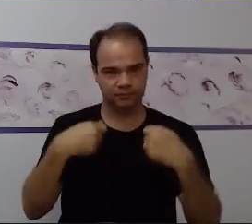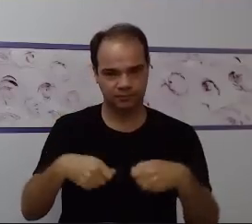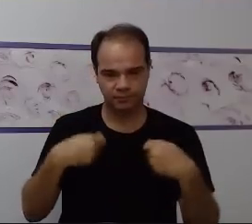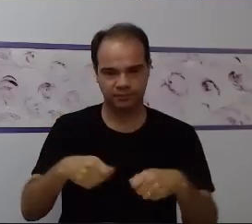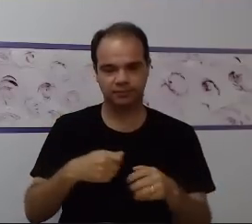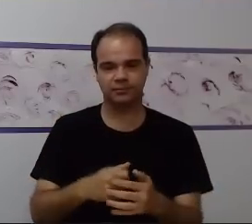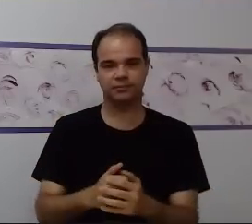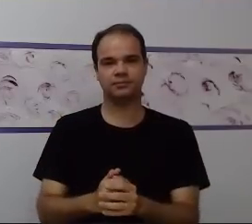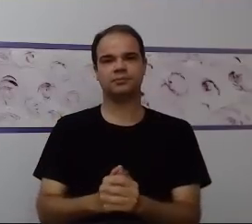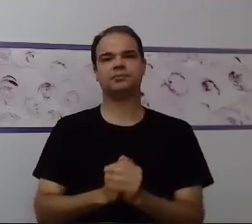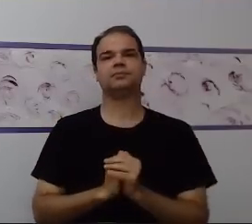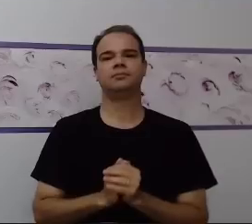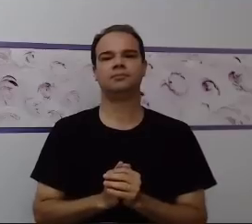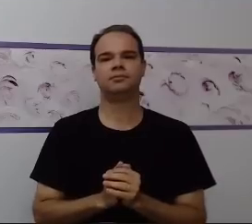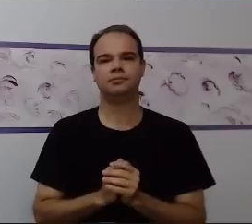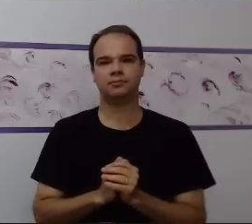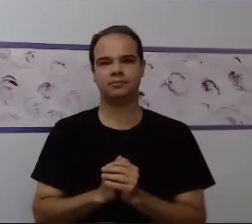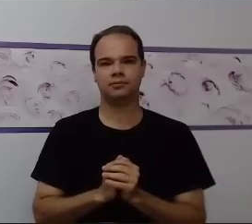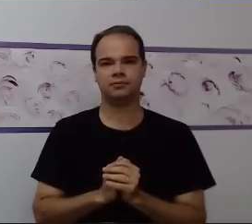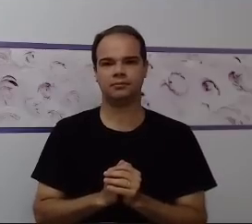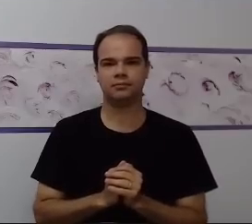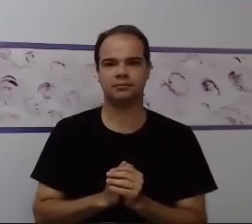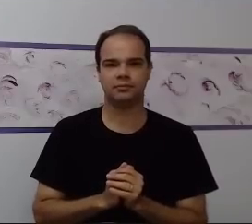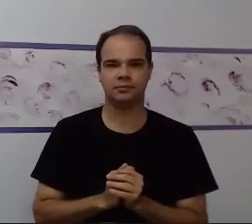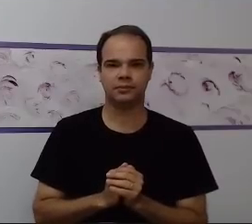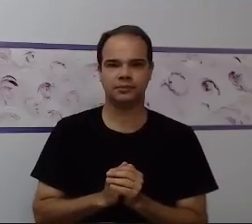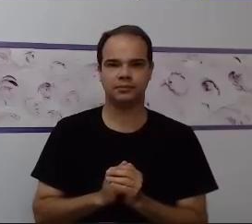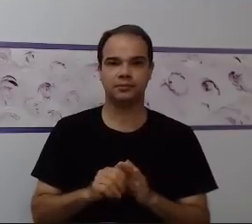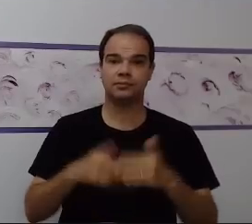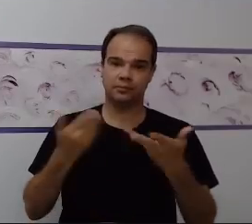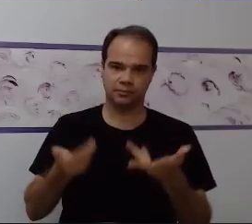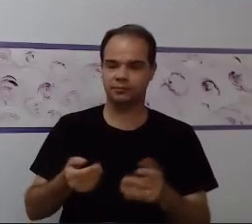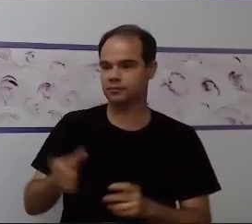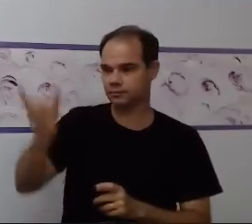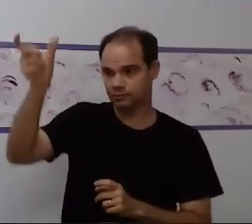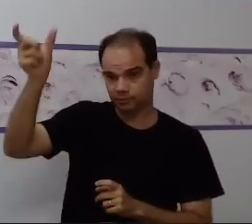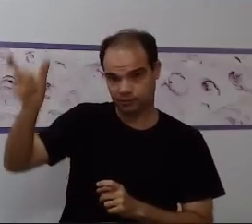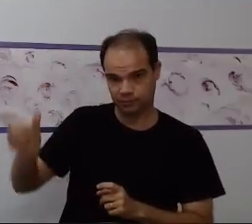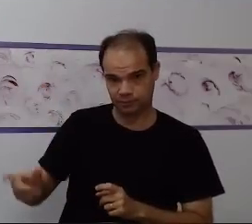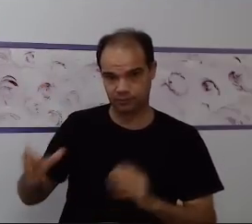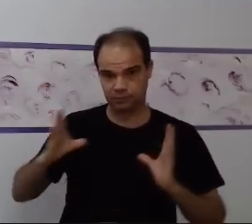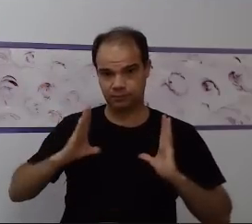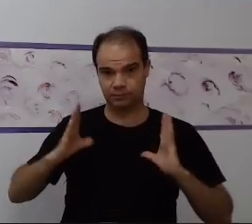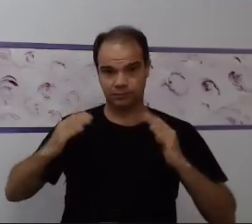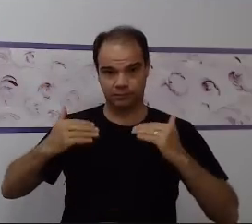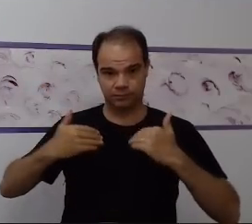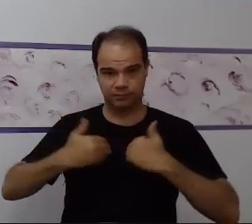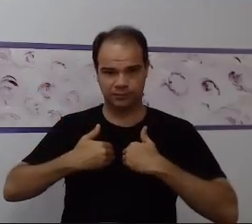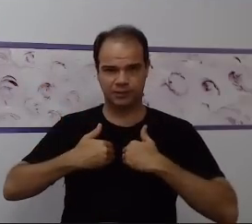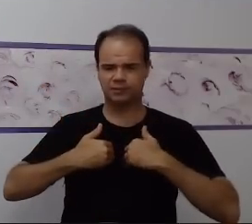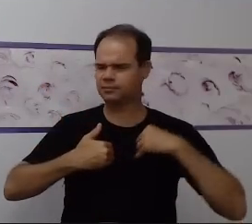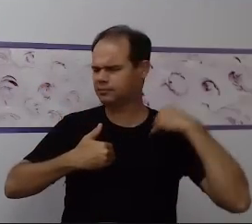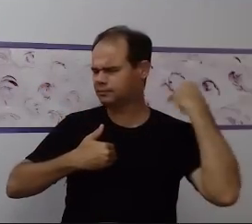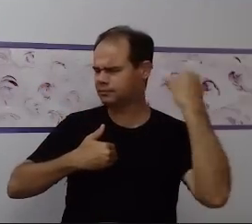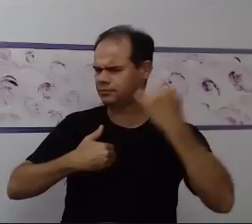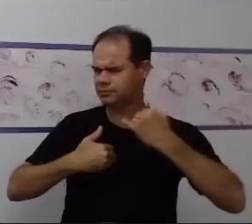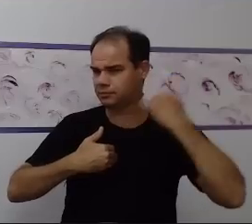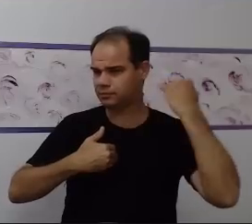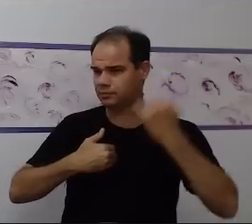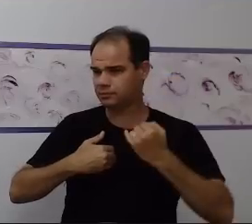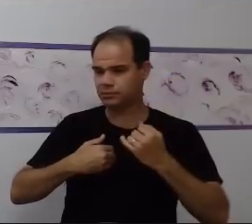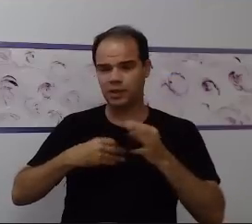que é a base do comprometimento do transtorno espectro autista, se fala de planejamento, de alteração de